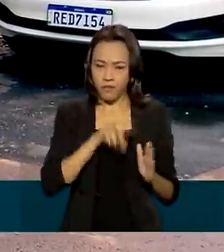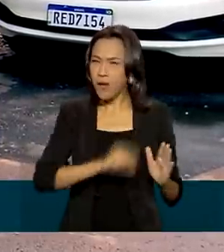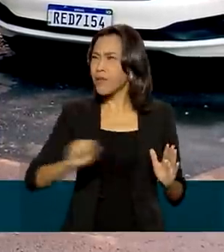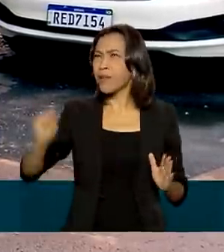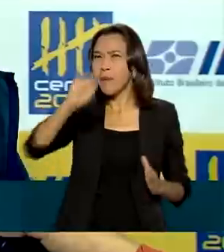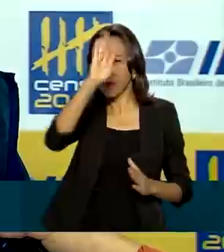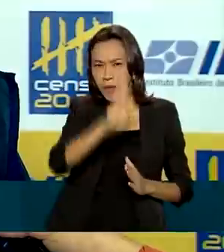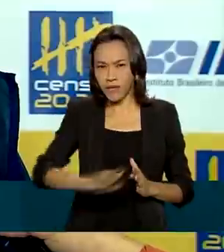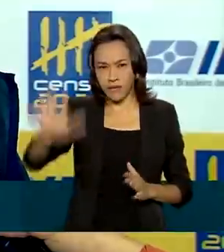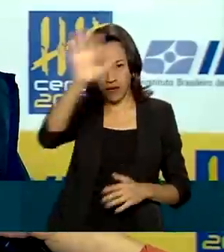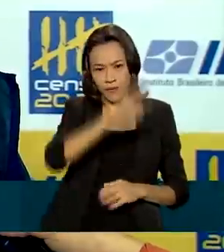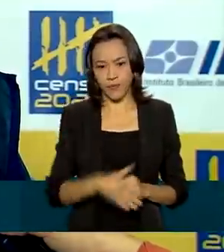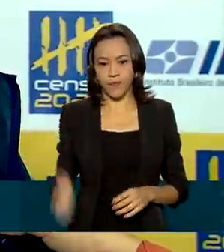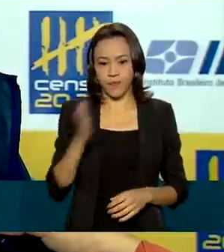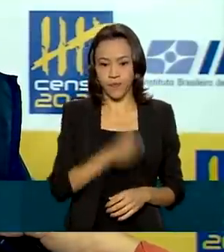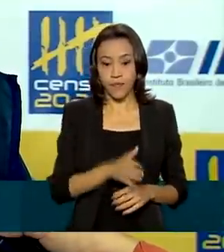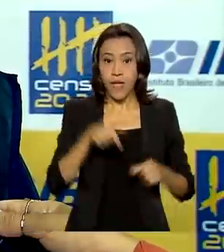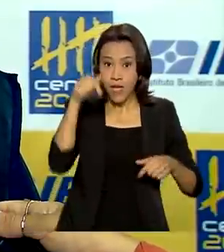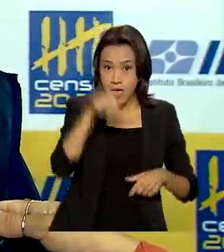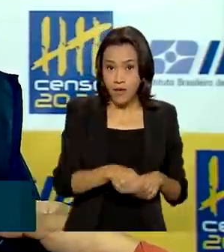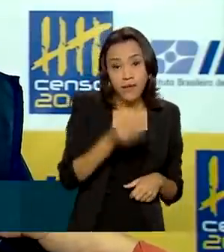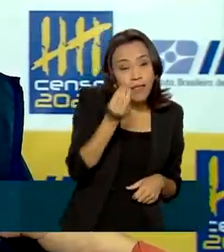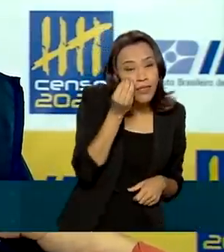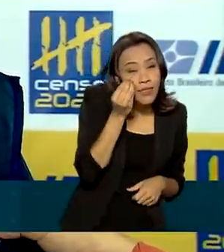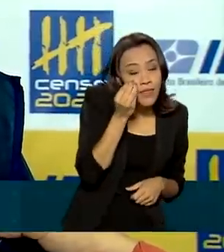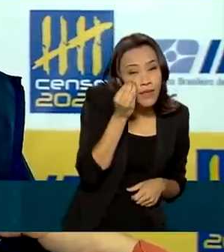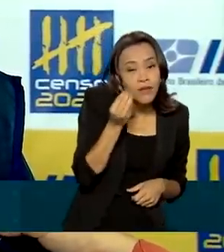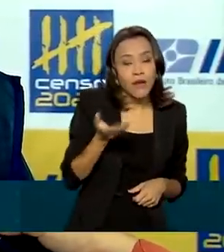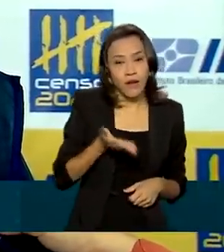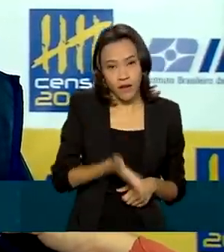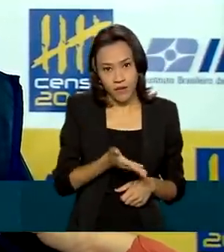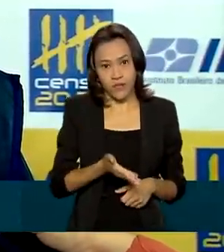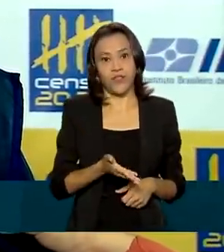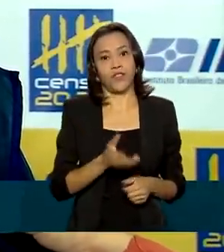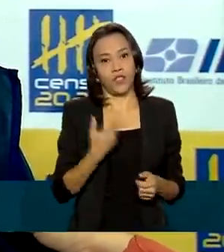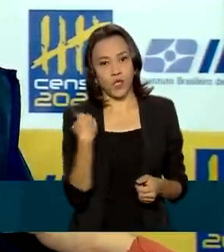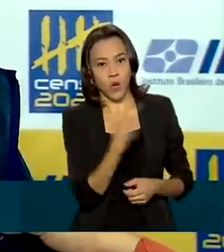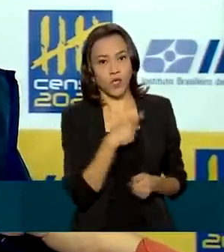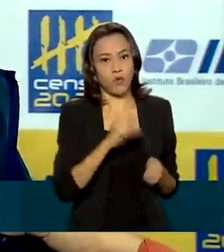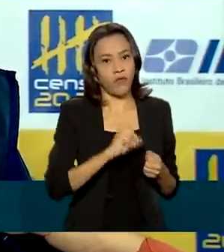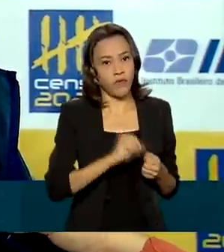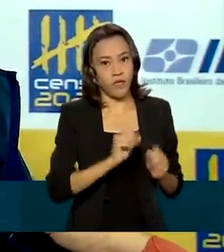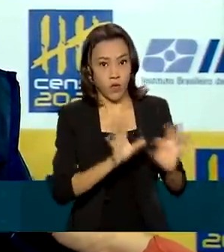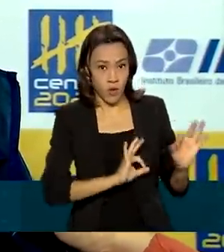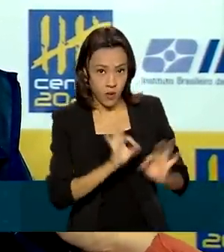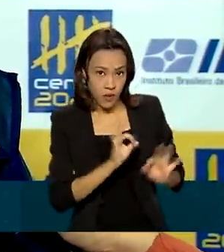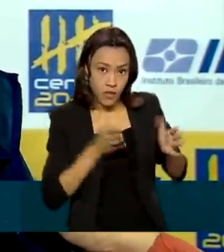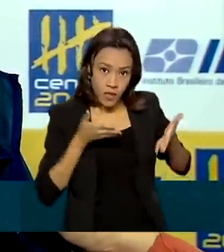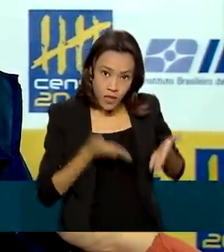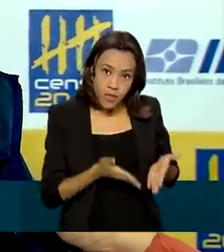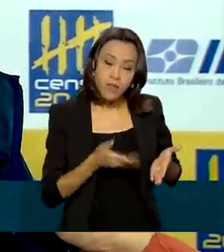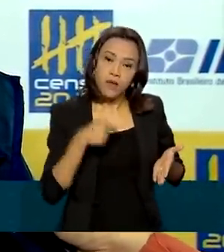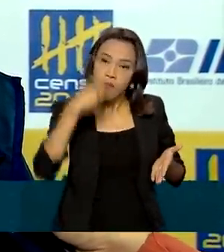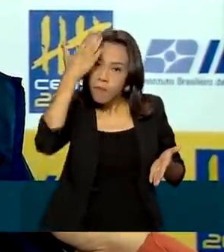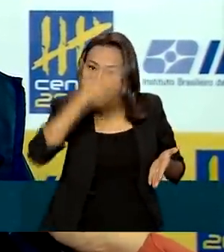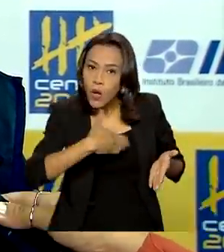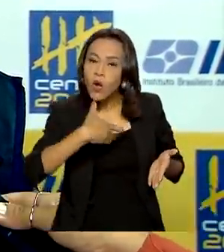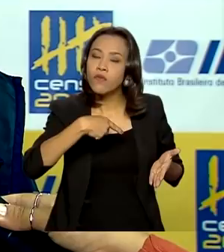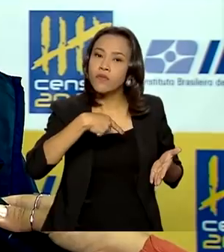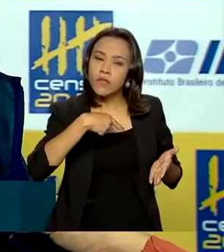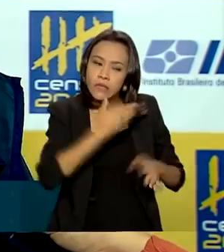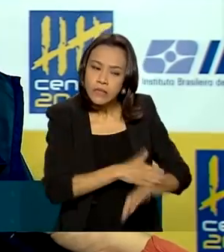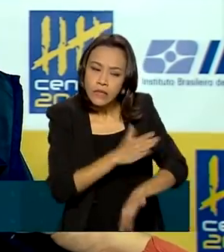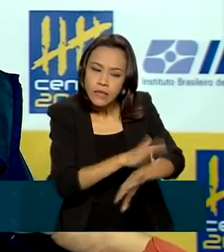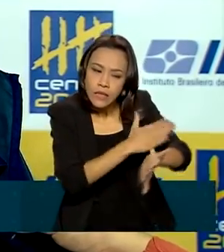por todo o país. Esse teste que nós vamos realizar agora, que o teste de homologação, ele serve para que a gente possa testar os nossos